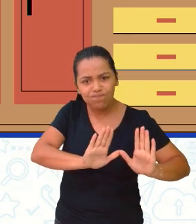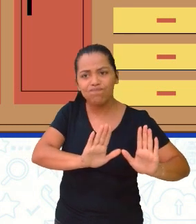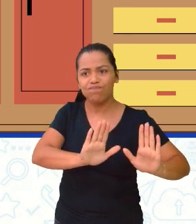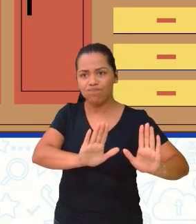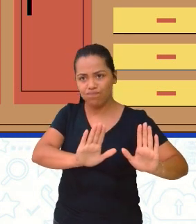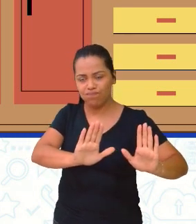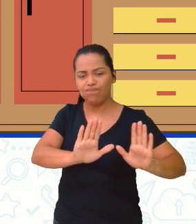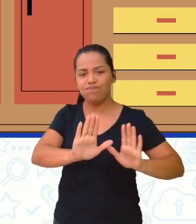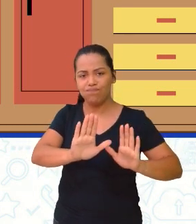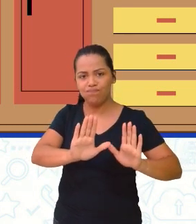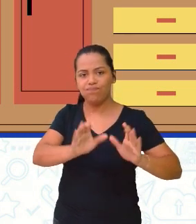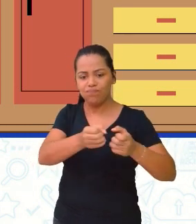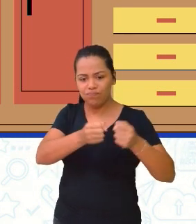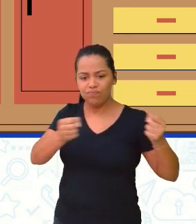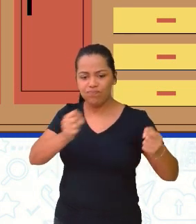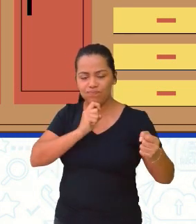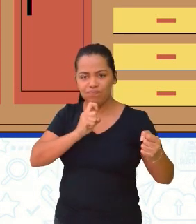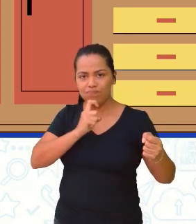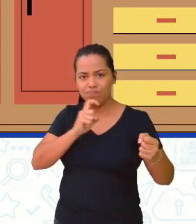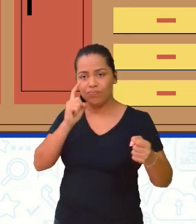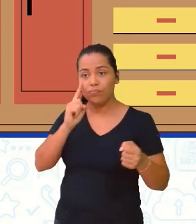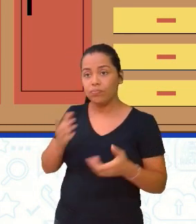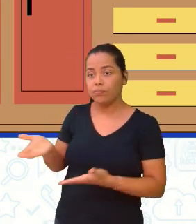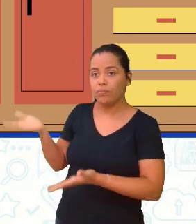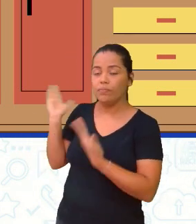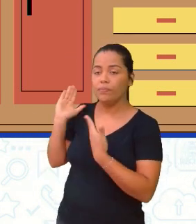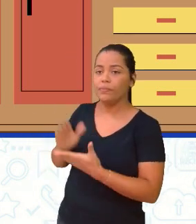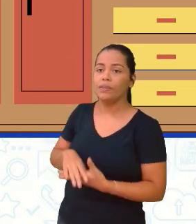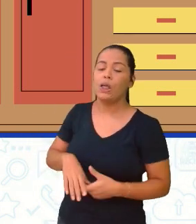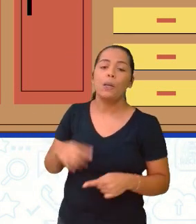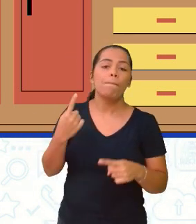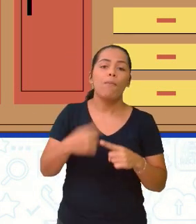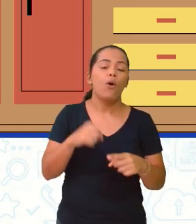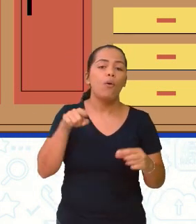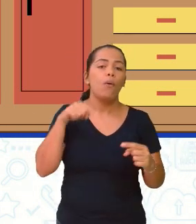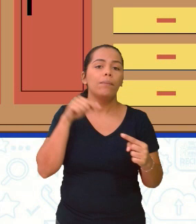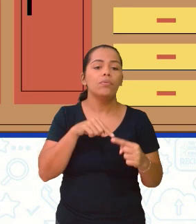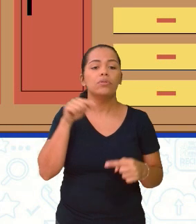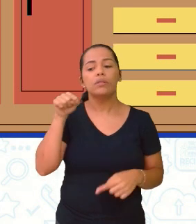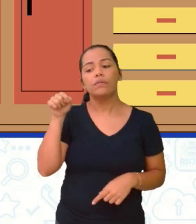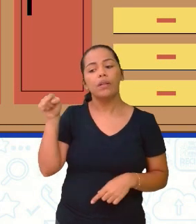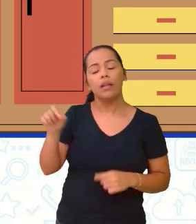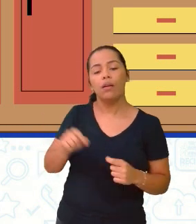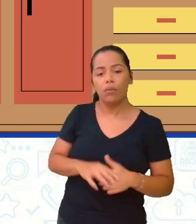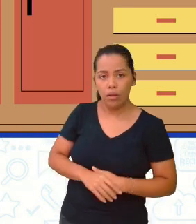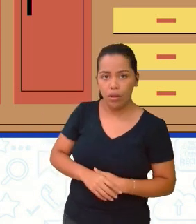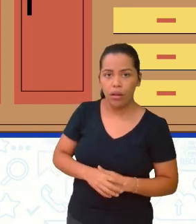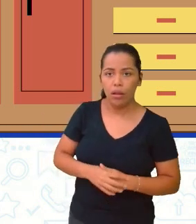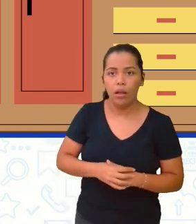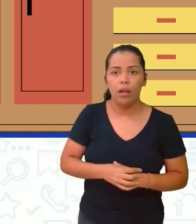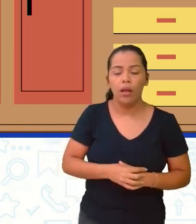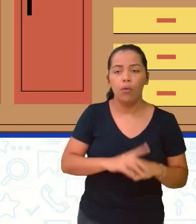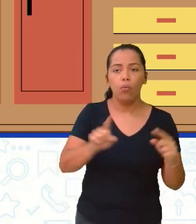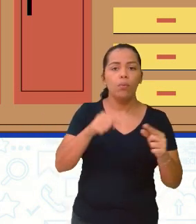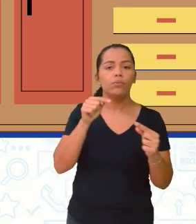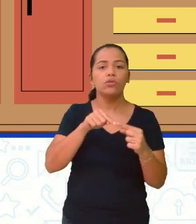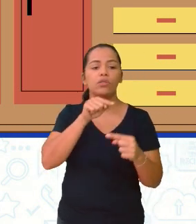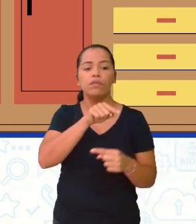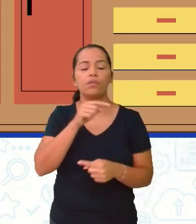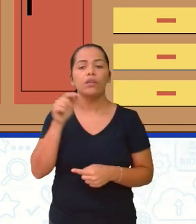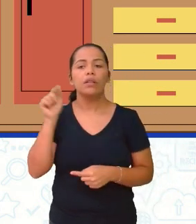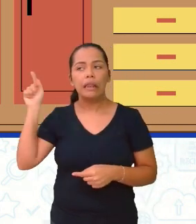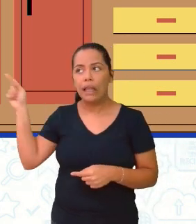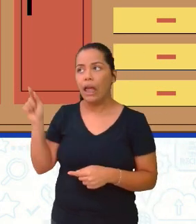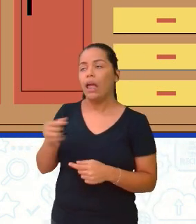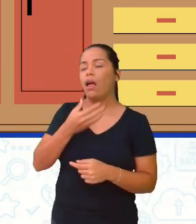colocando na geladeira, porque o objetivo dele é trazer essa geladeira mais para próximo desse armário. Então, ele quer que a geladeira